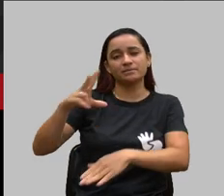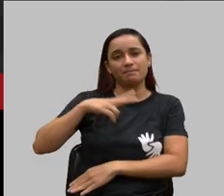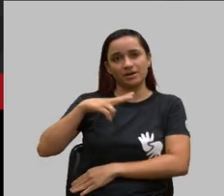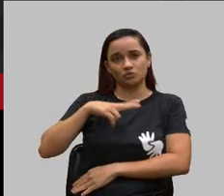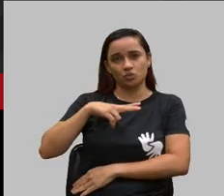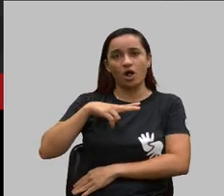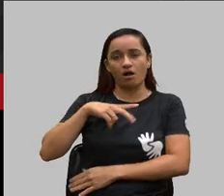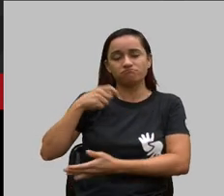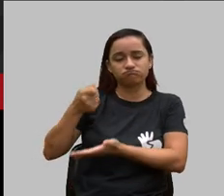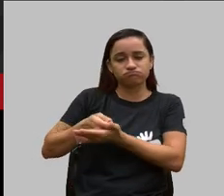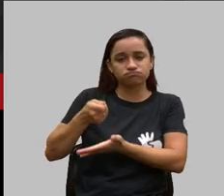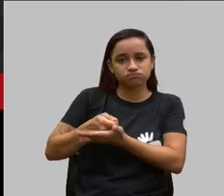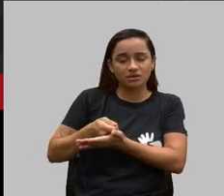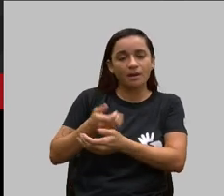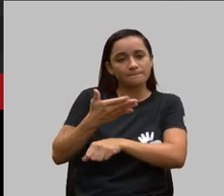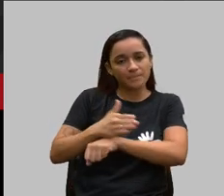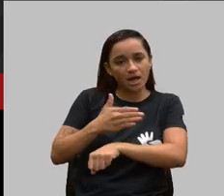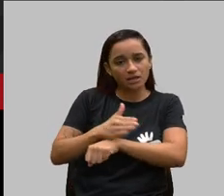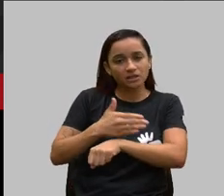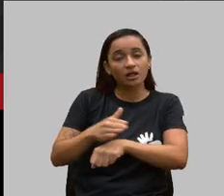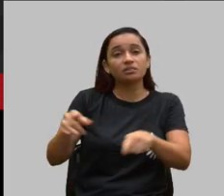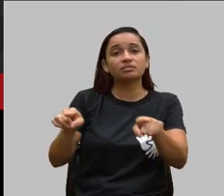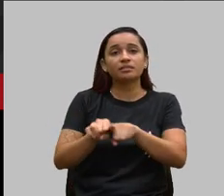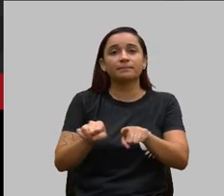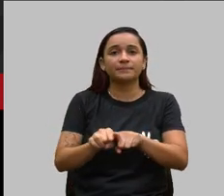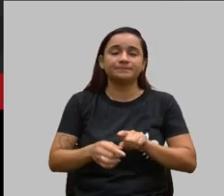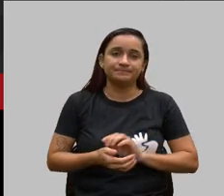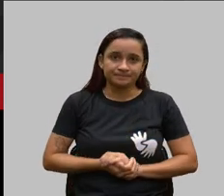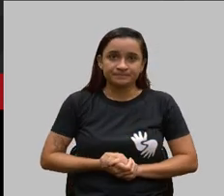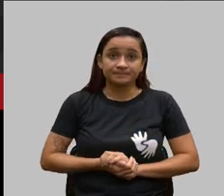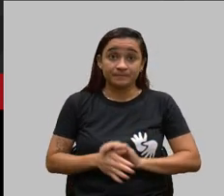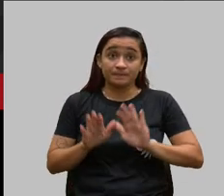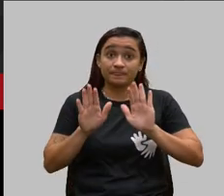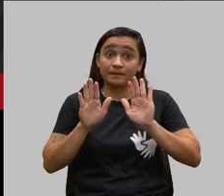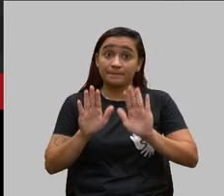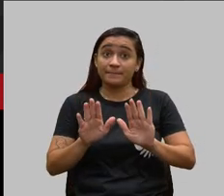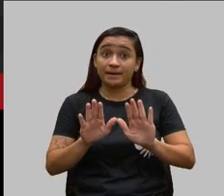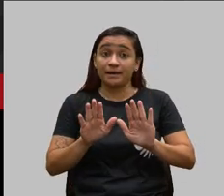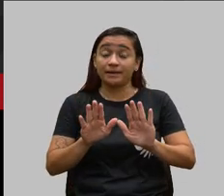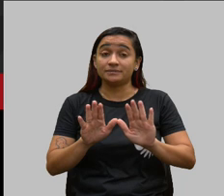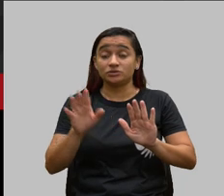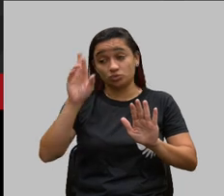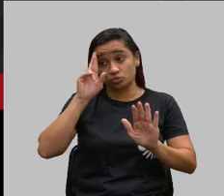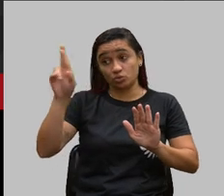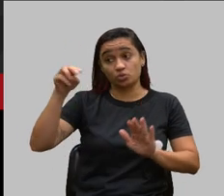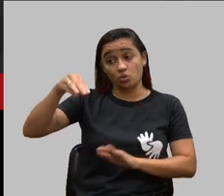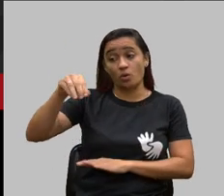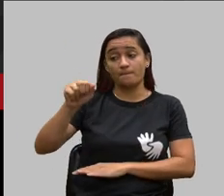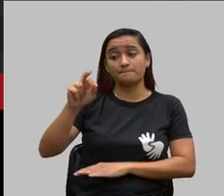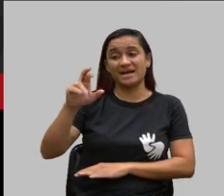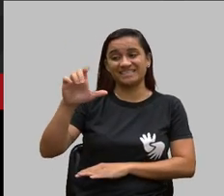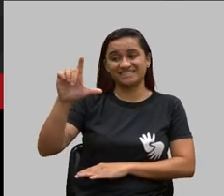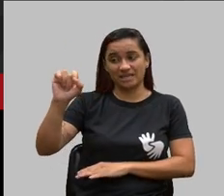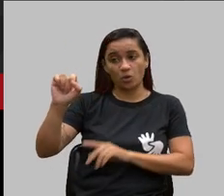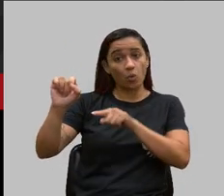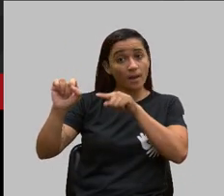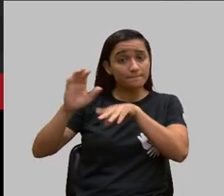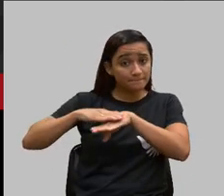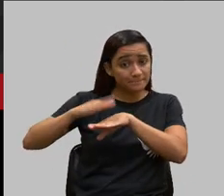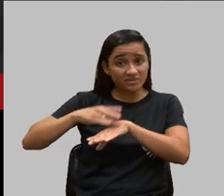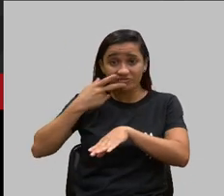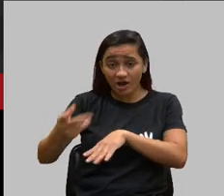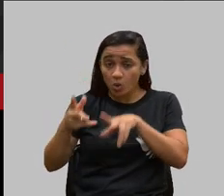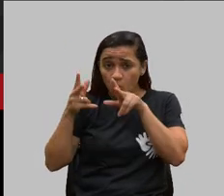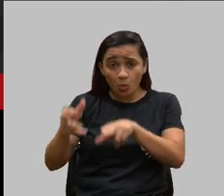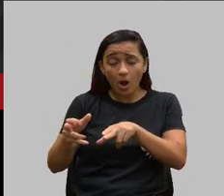e pela iniciativa privada. Entretanto, como o doutor Marcelo mesmo colocou, isso não perde